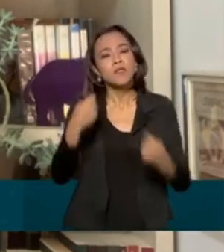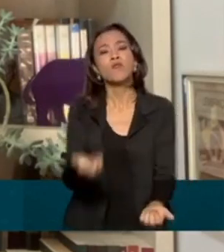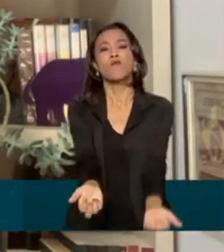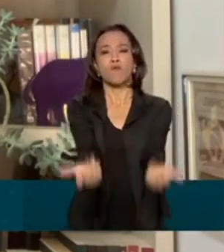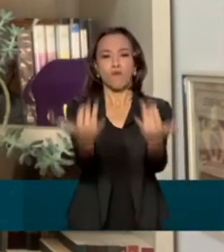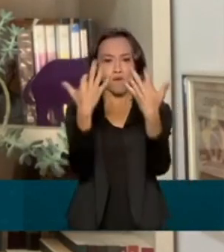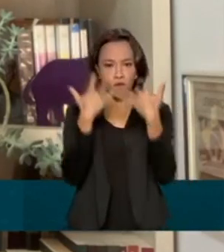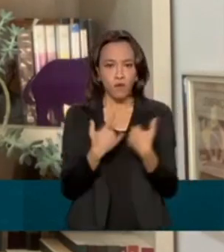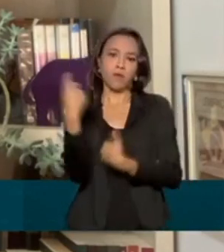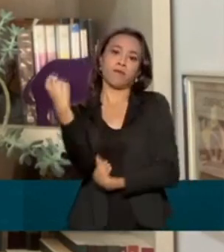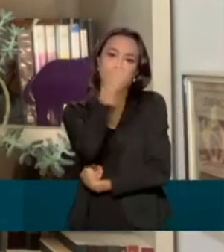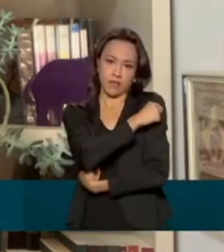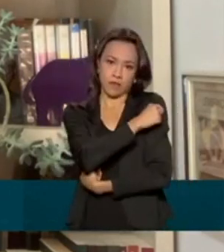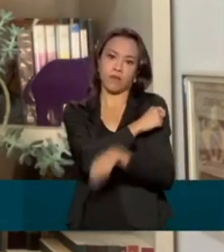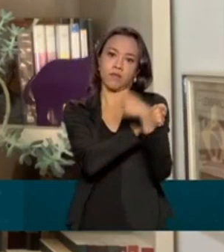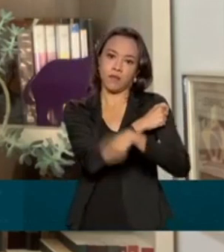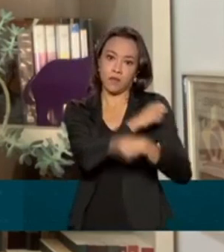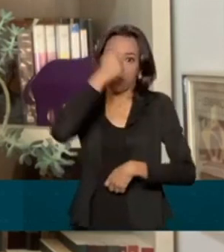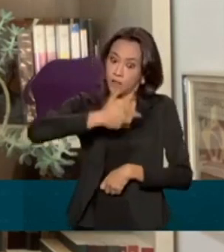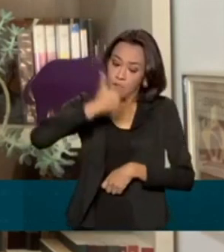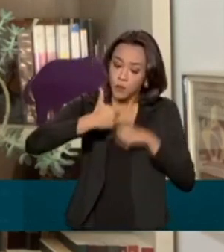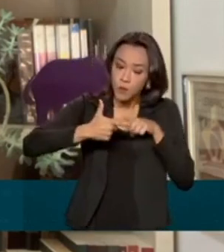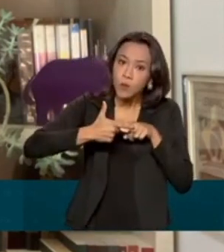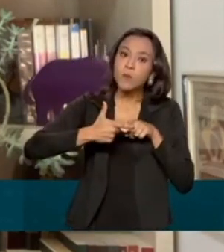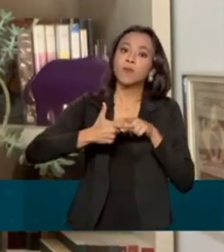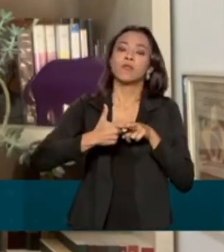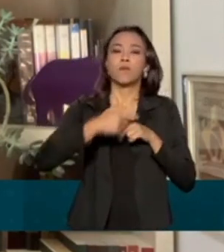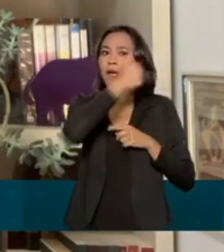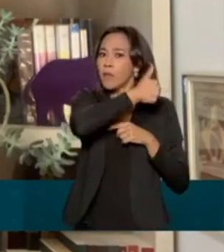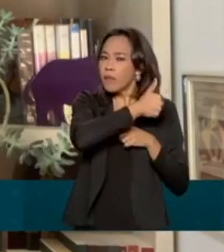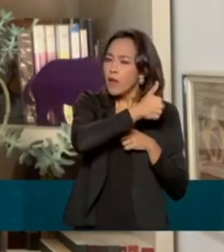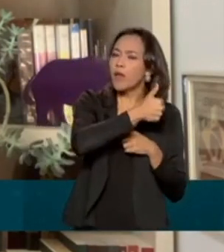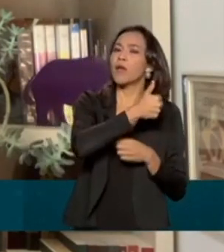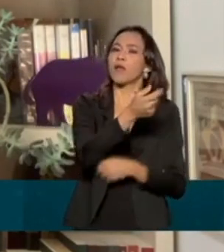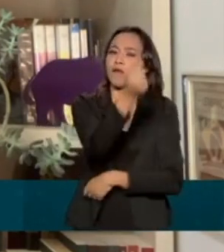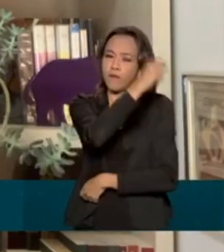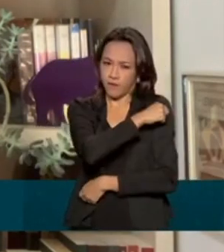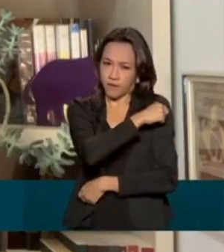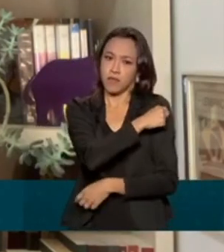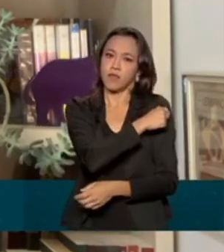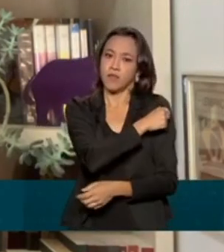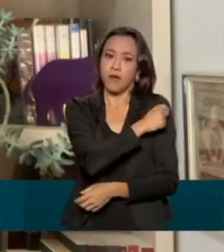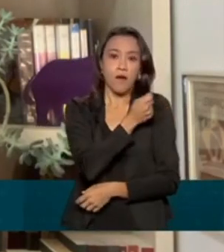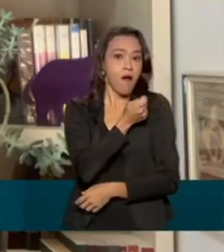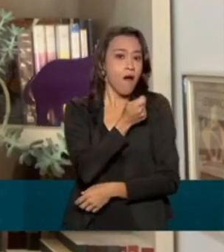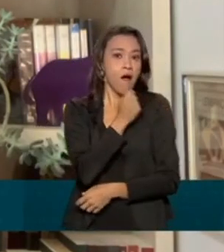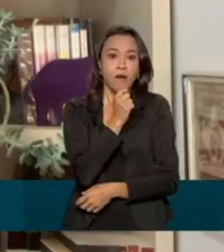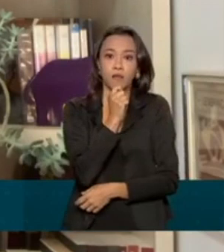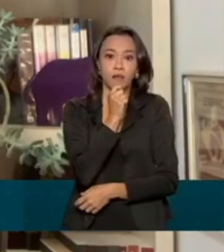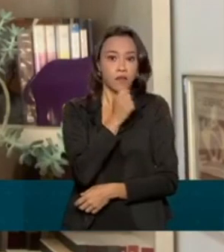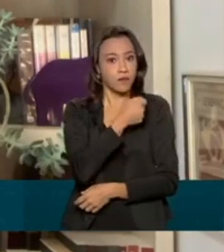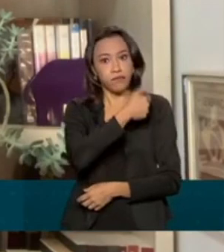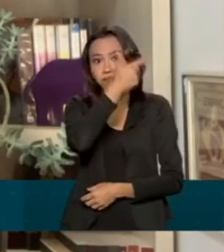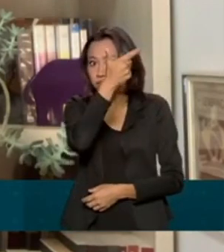vacinal e disse que as reações observadas na aplicação da primeira dose da vacina não costumam se